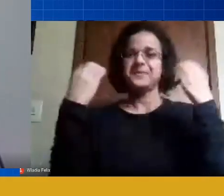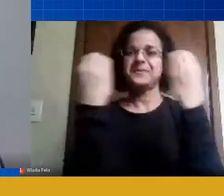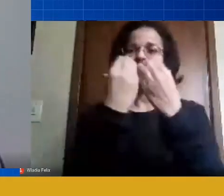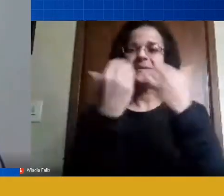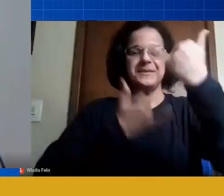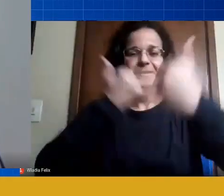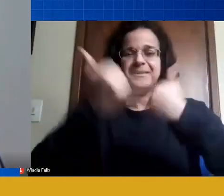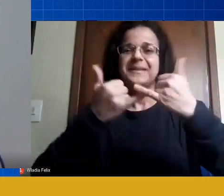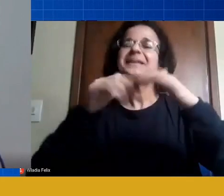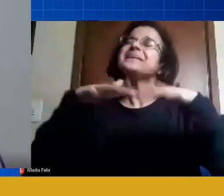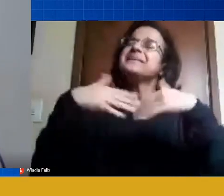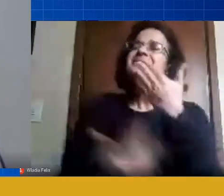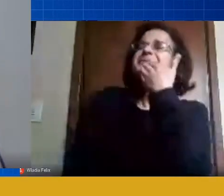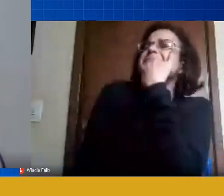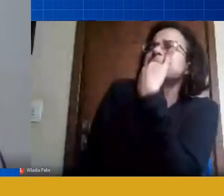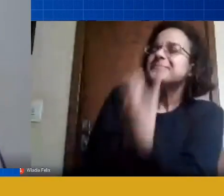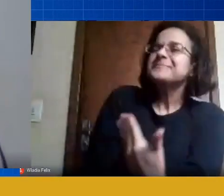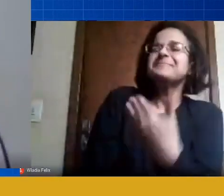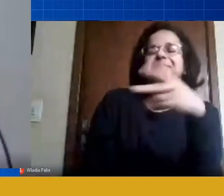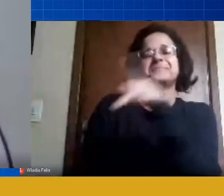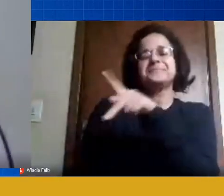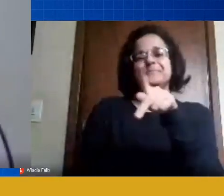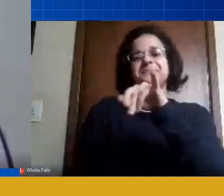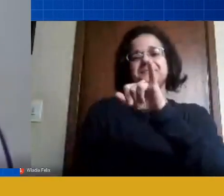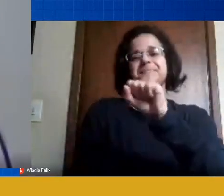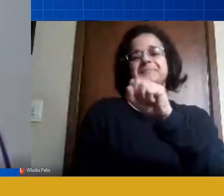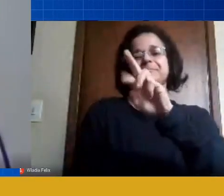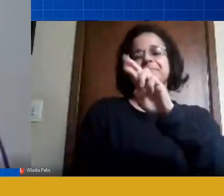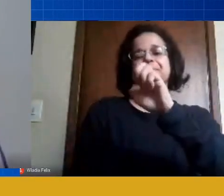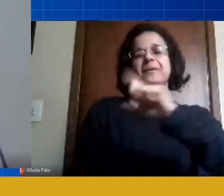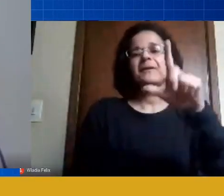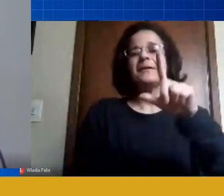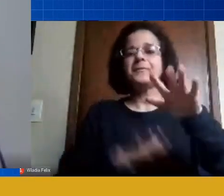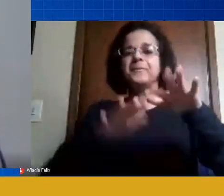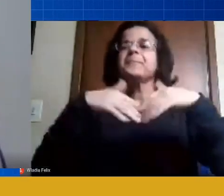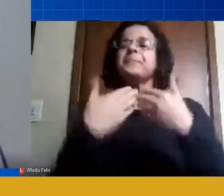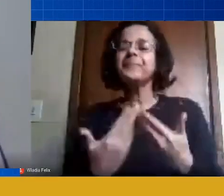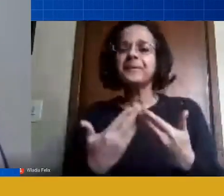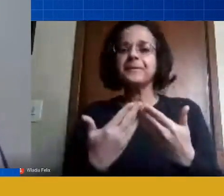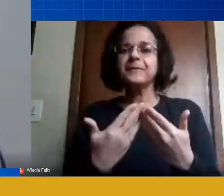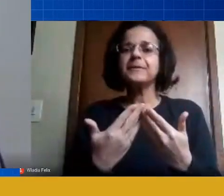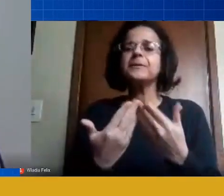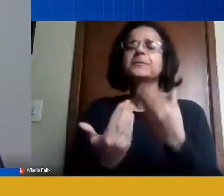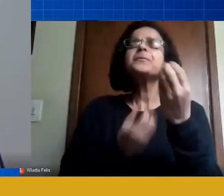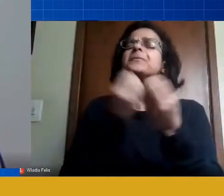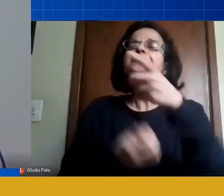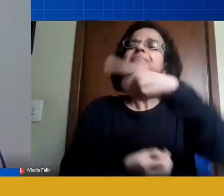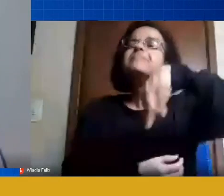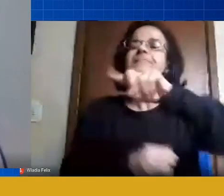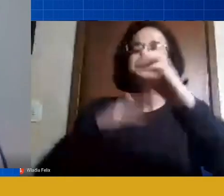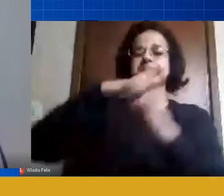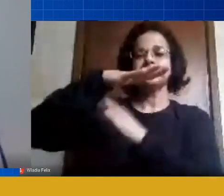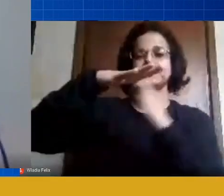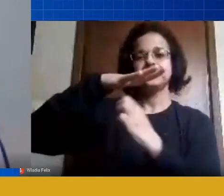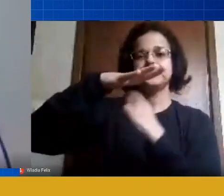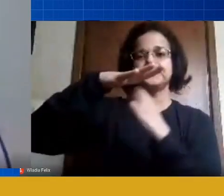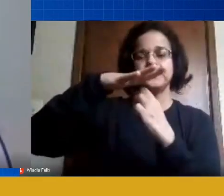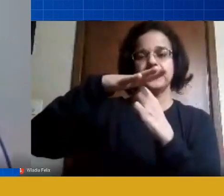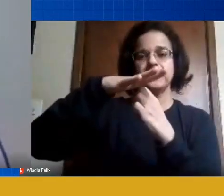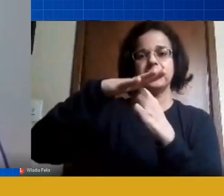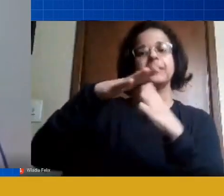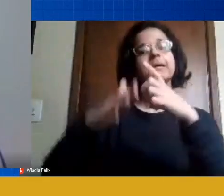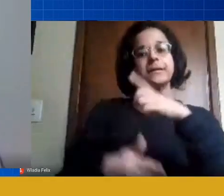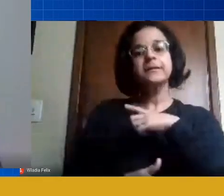pedi muito pelo professor Israel aqui hoje. Por que que vocês, enquanto empresa, instituição aí, têm aí